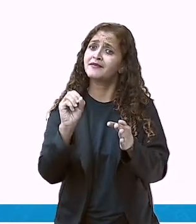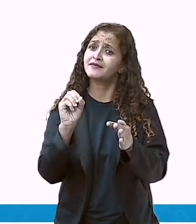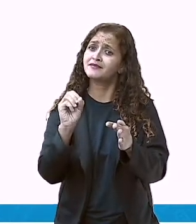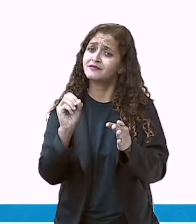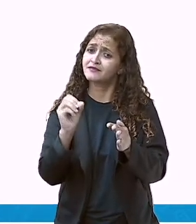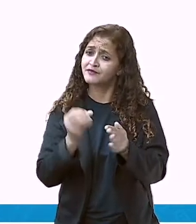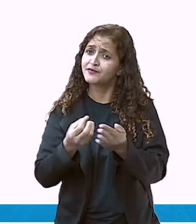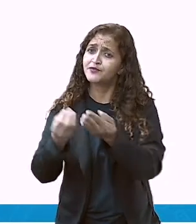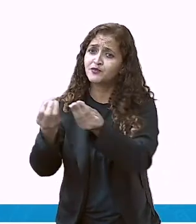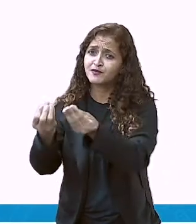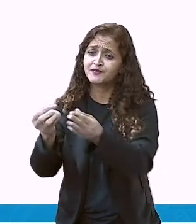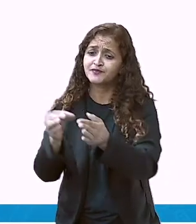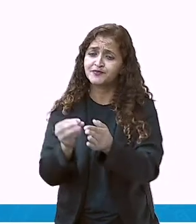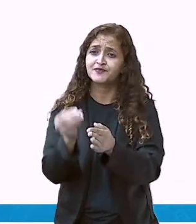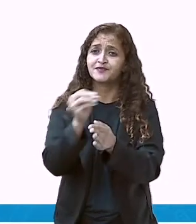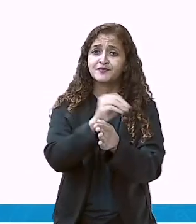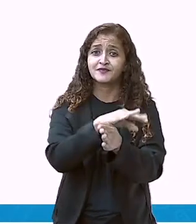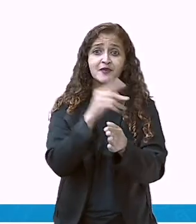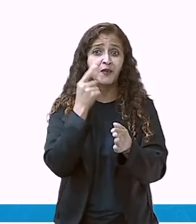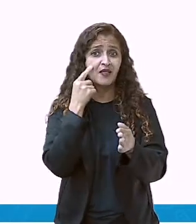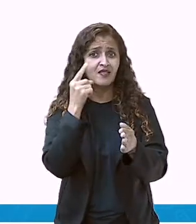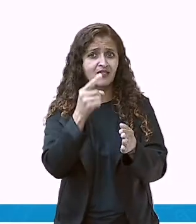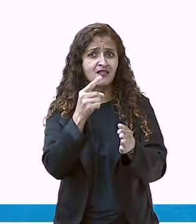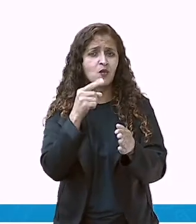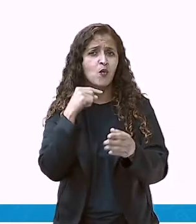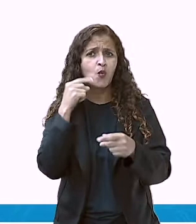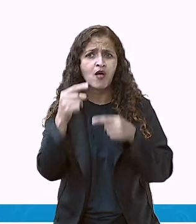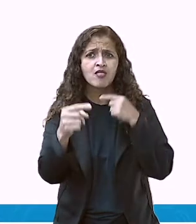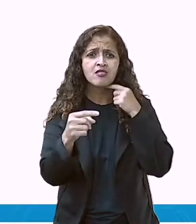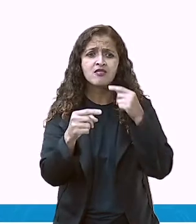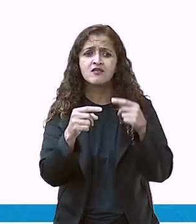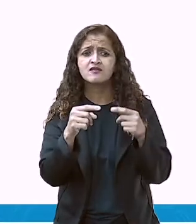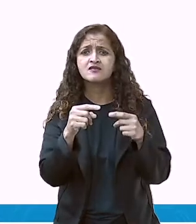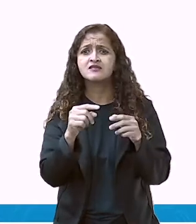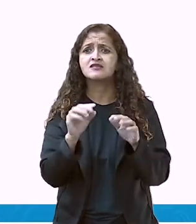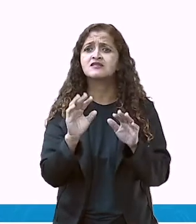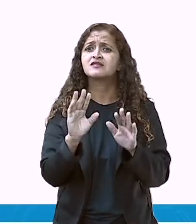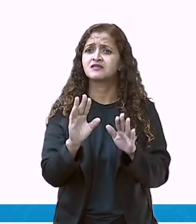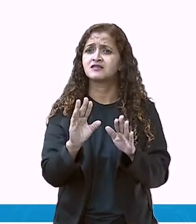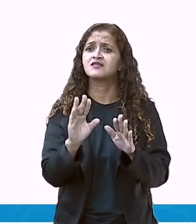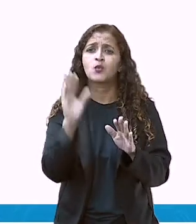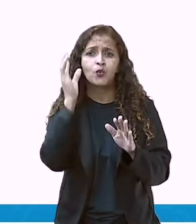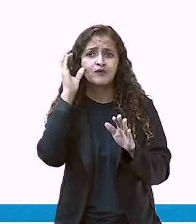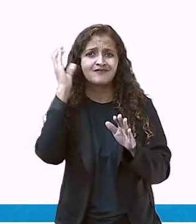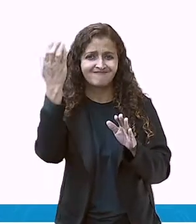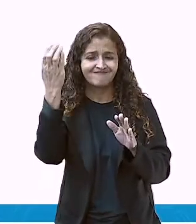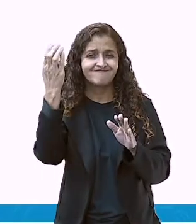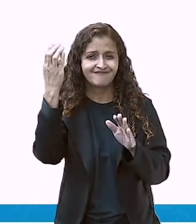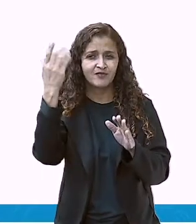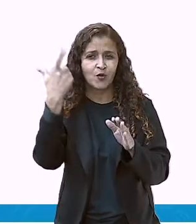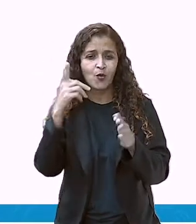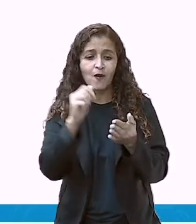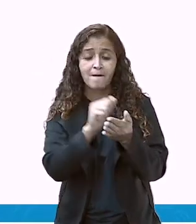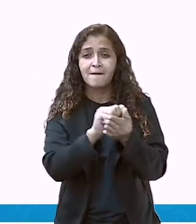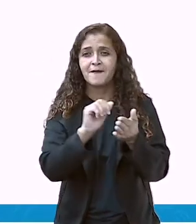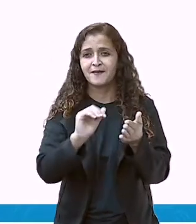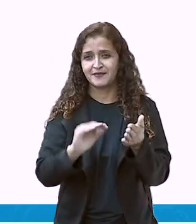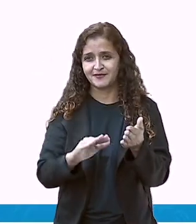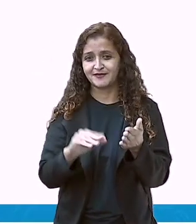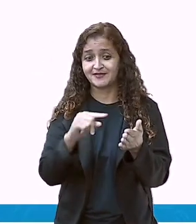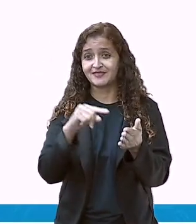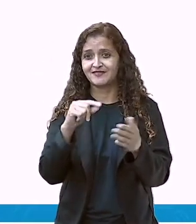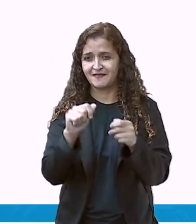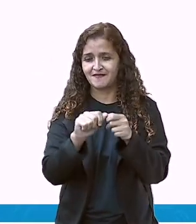vocês, para vocês tirarem algumas dúvidas, que depois, quando vocês forem fazer, realizar as atividades da plataforma.